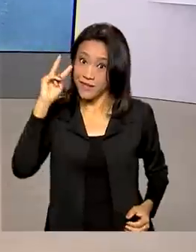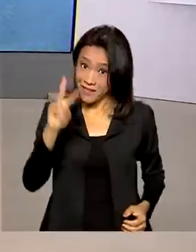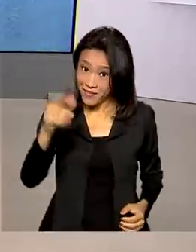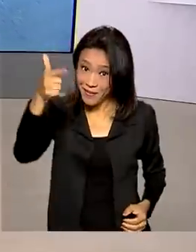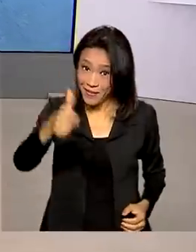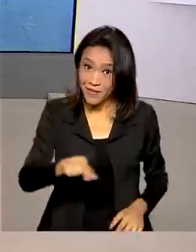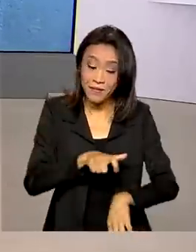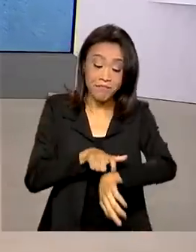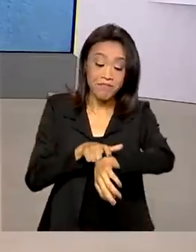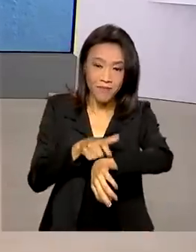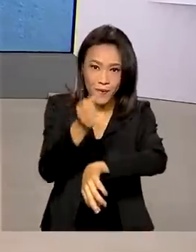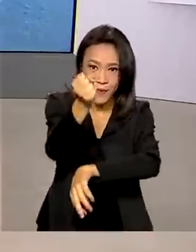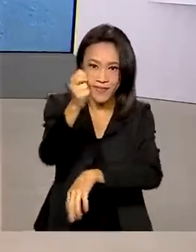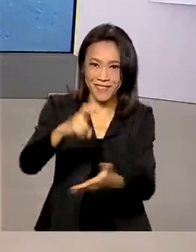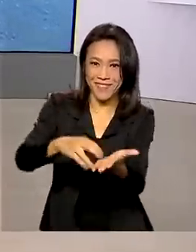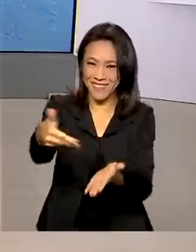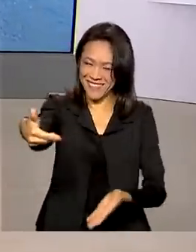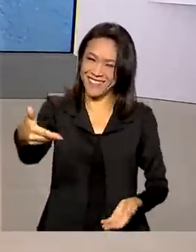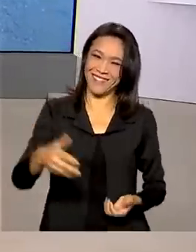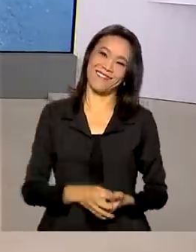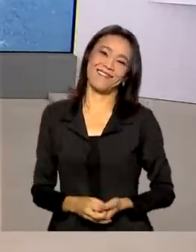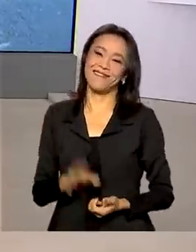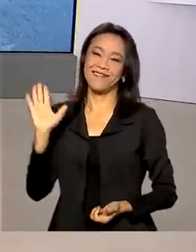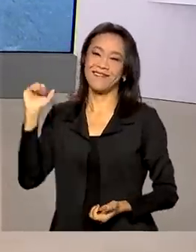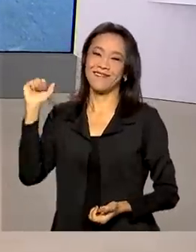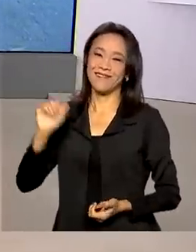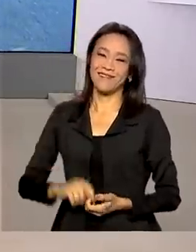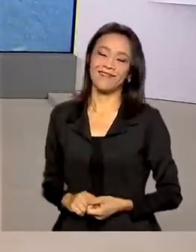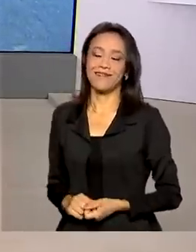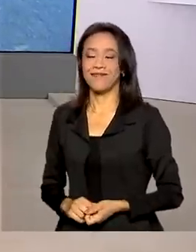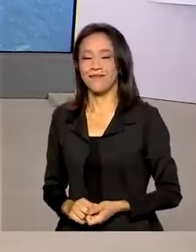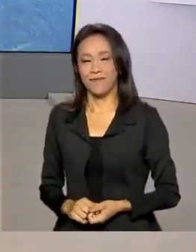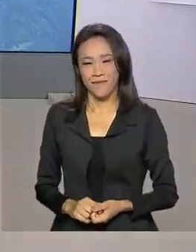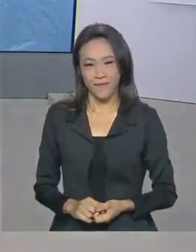de novo, às 8 da manhã, aqui no Brasil em Dia. Até lá, tchau!